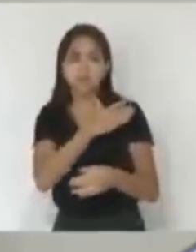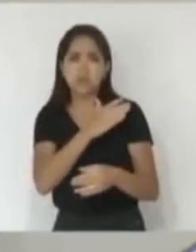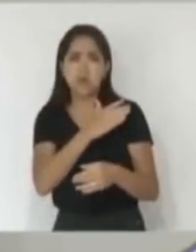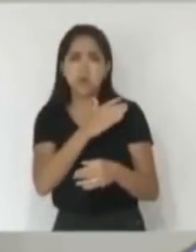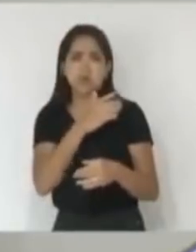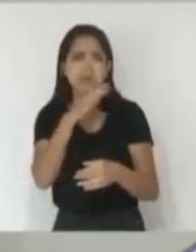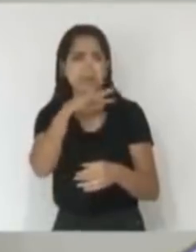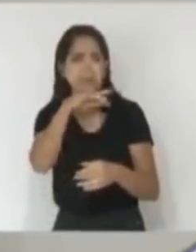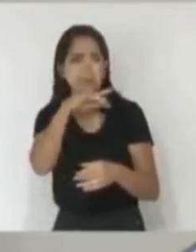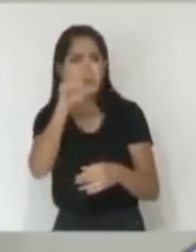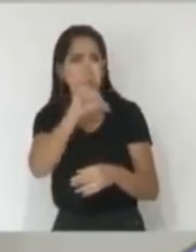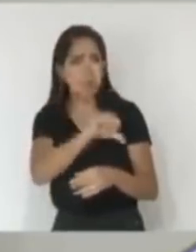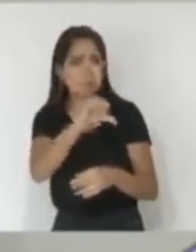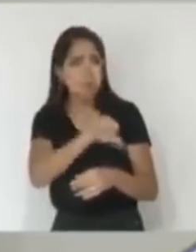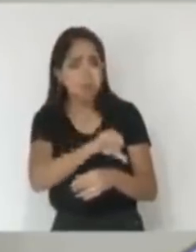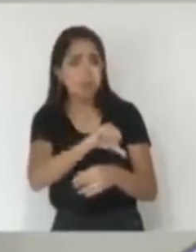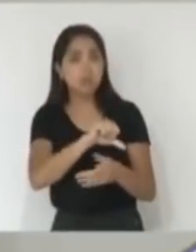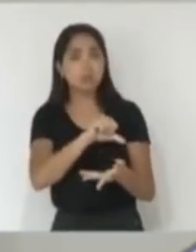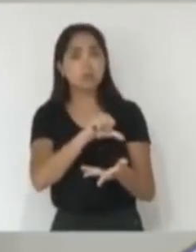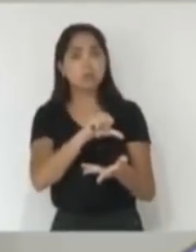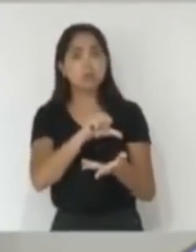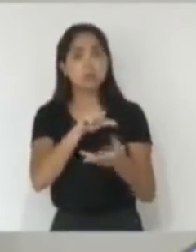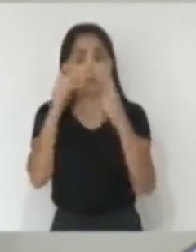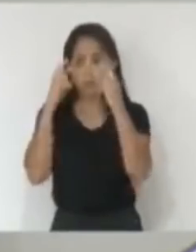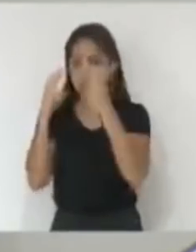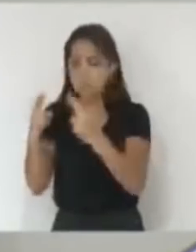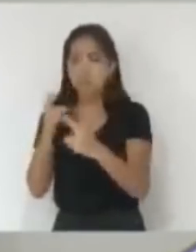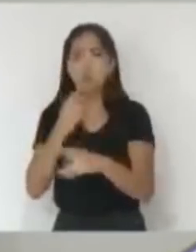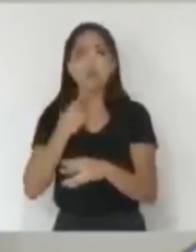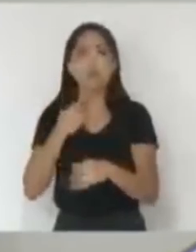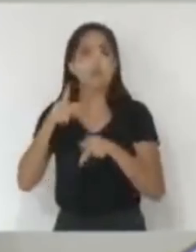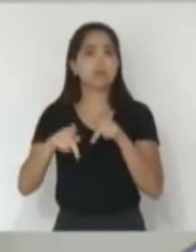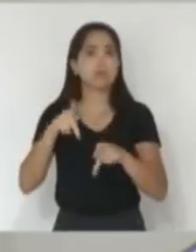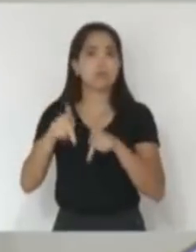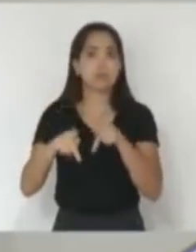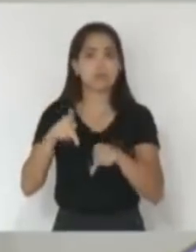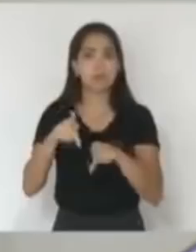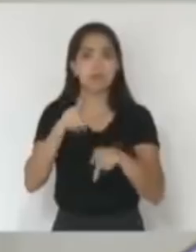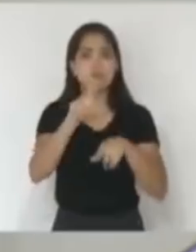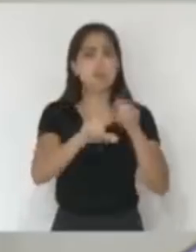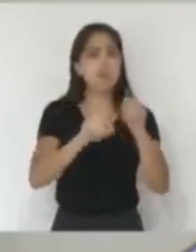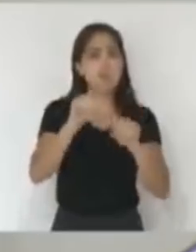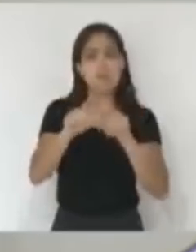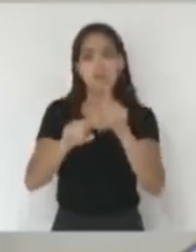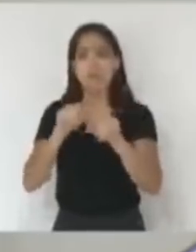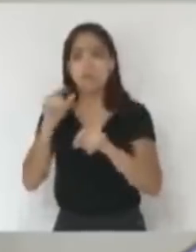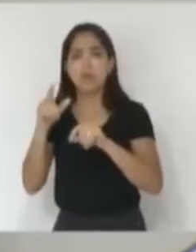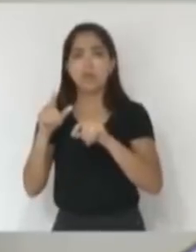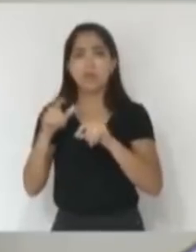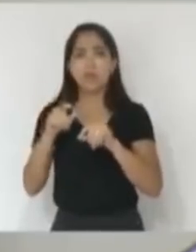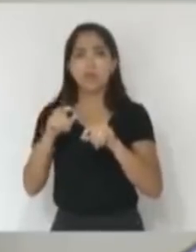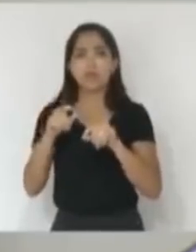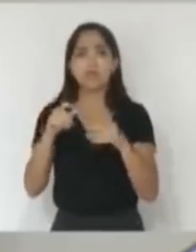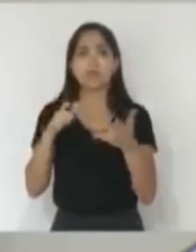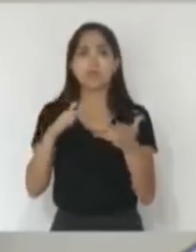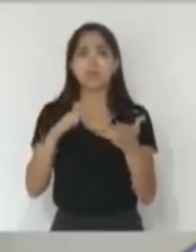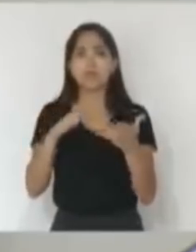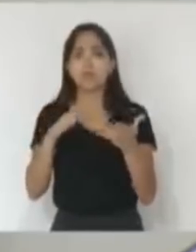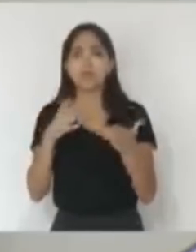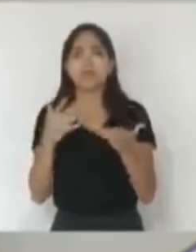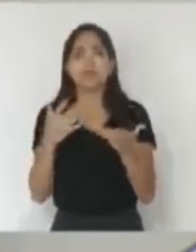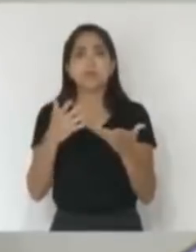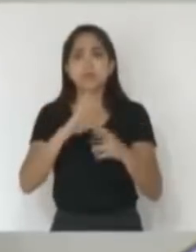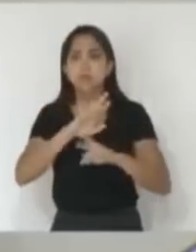com um desrespeito à vontade popular. Nós não fomos eleitos por uma onda, por um fenômeno extraordinário que